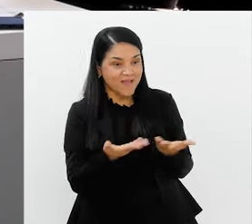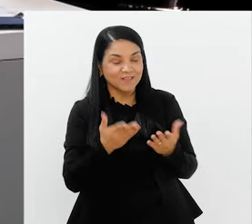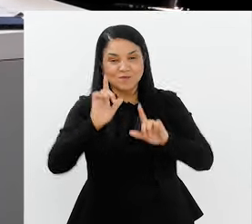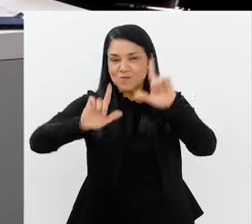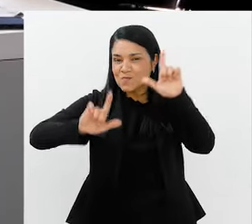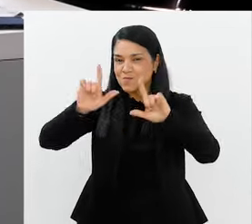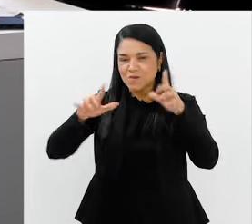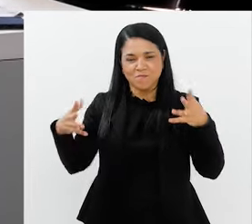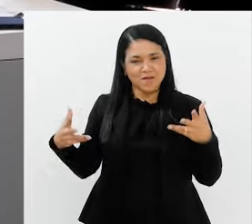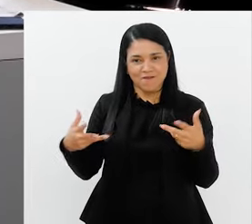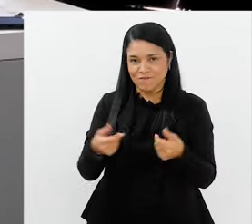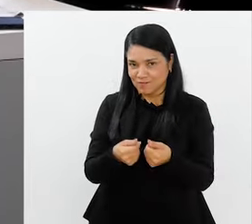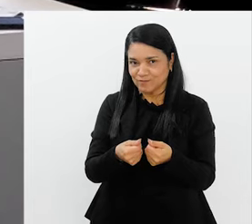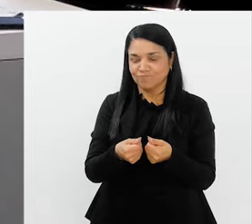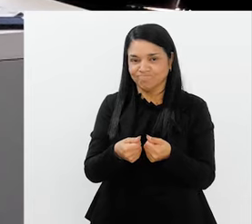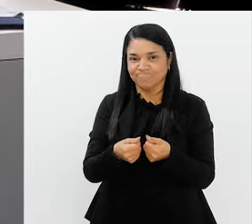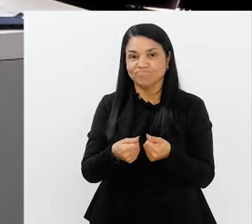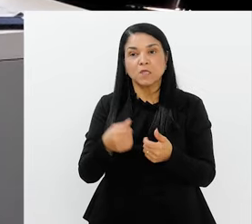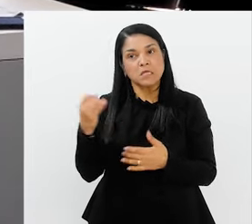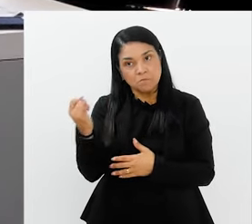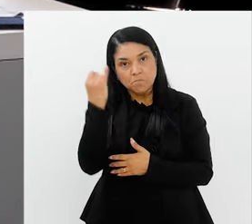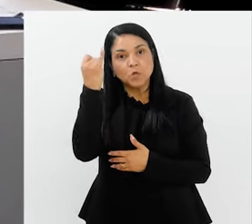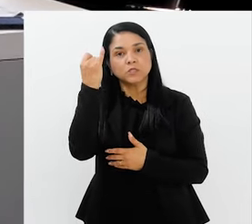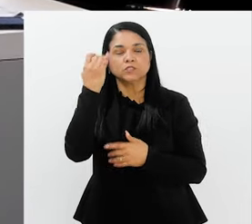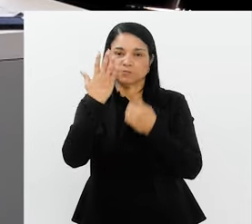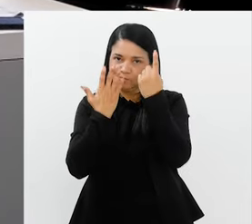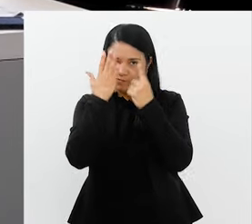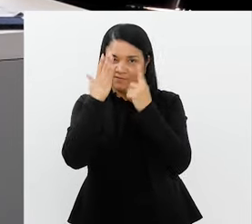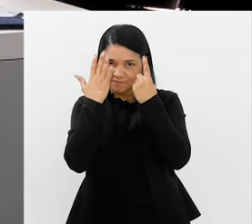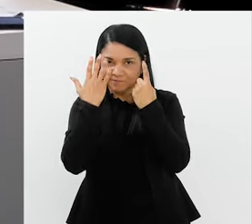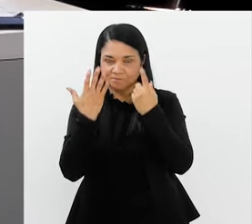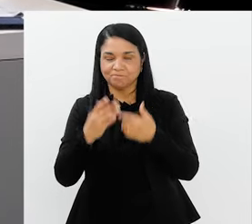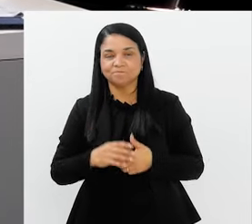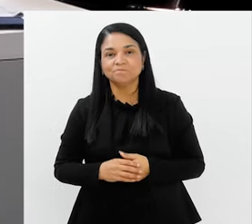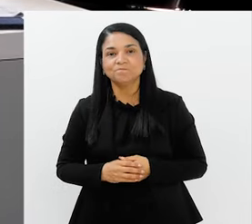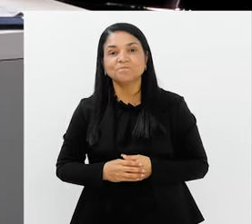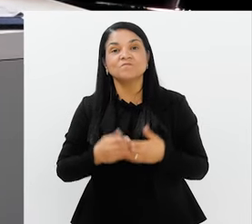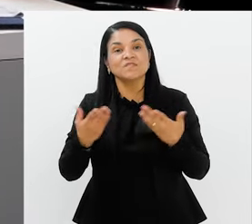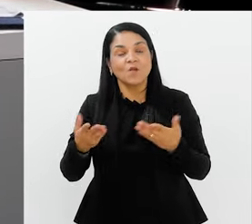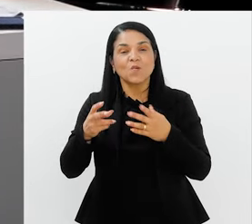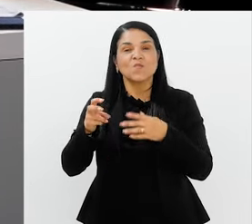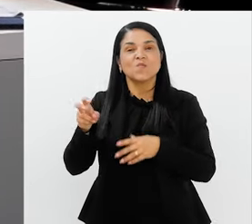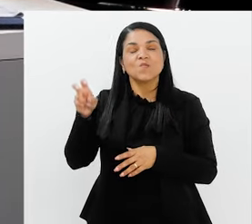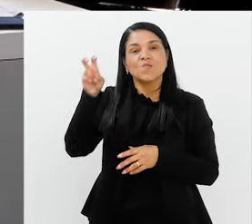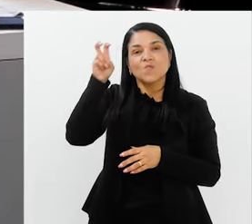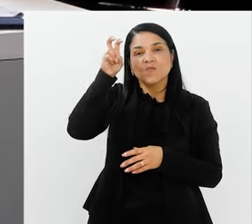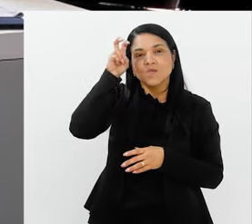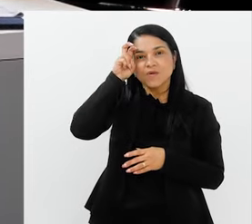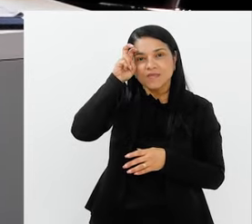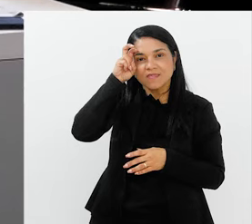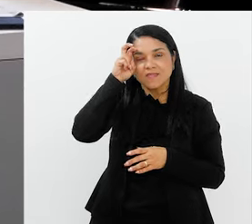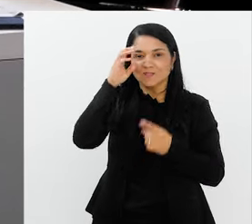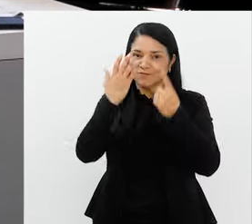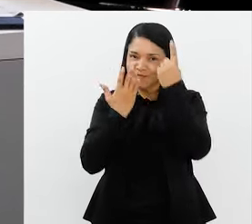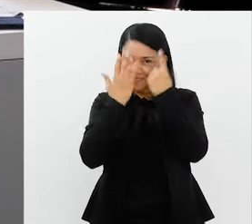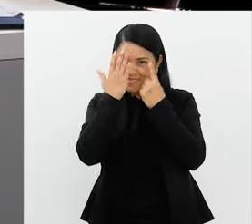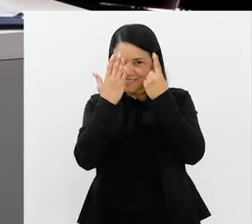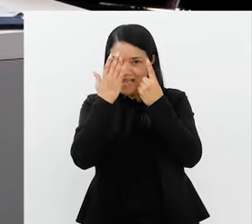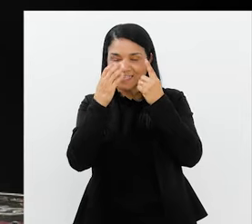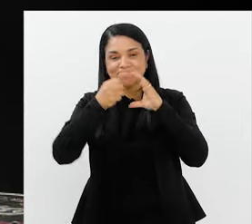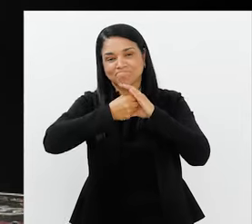-papo, nesse programa incrível. Importante para esse cenário. O Quinto das Conquitais tem essa